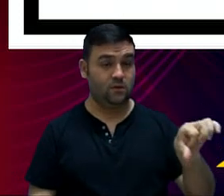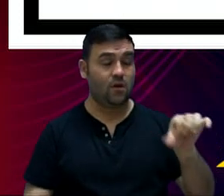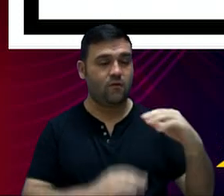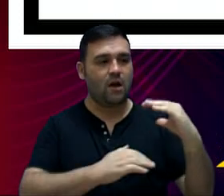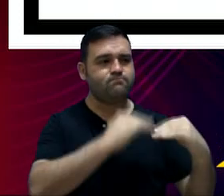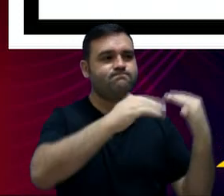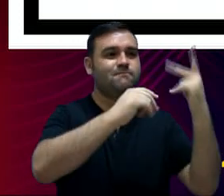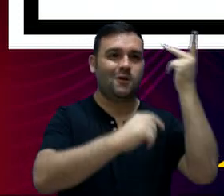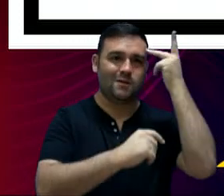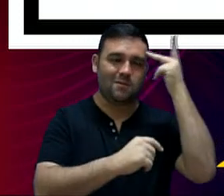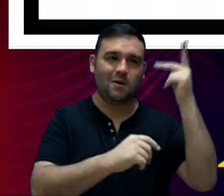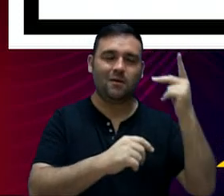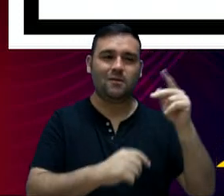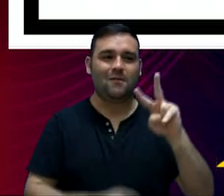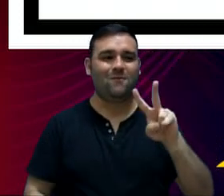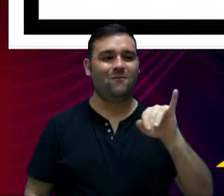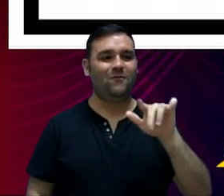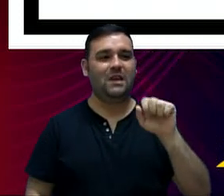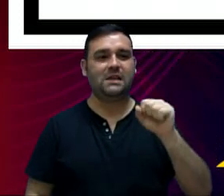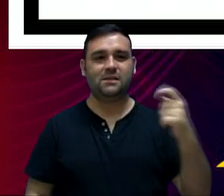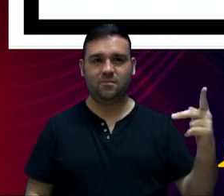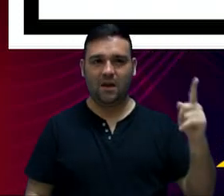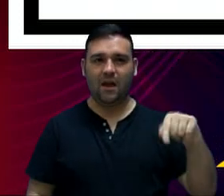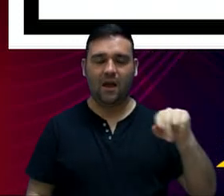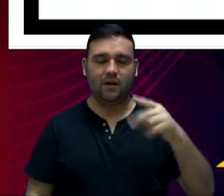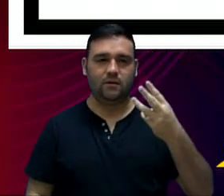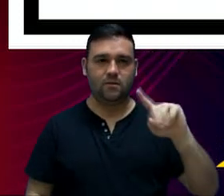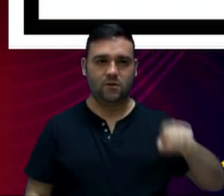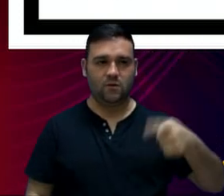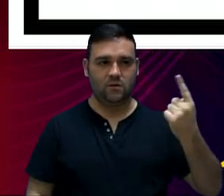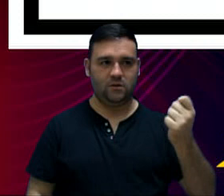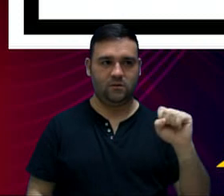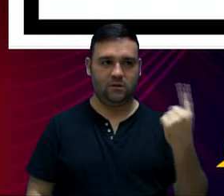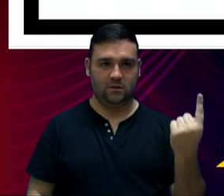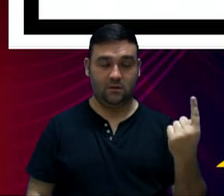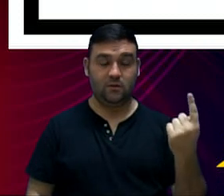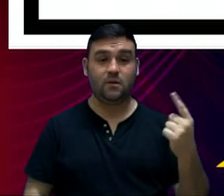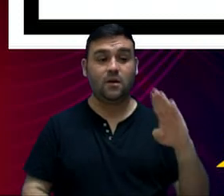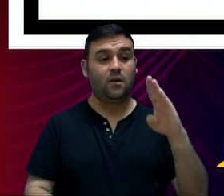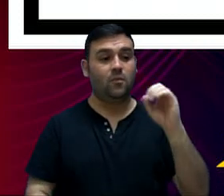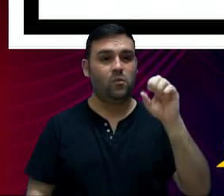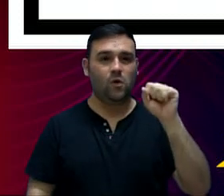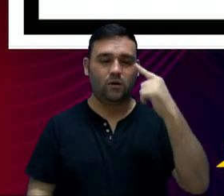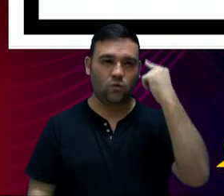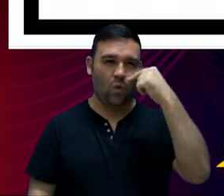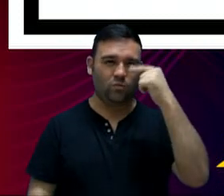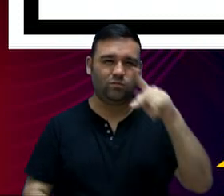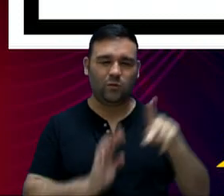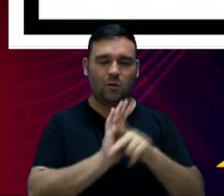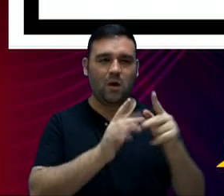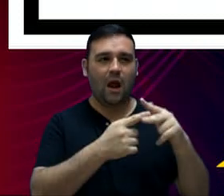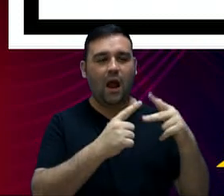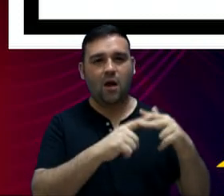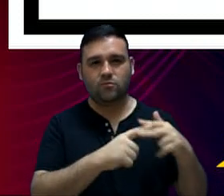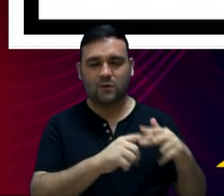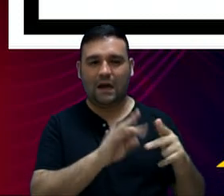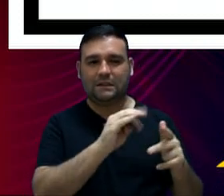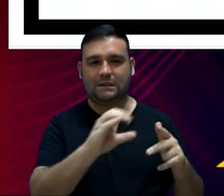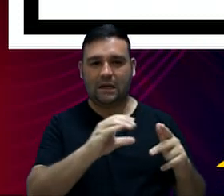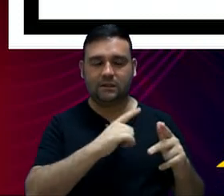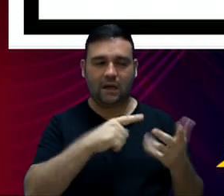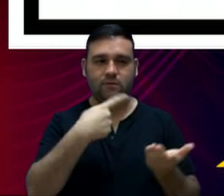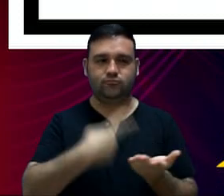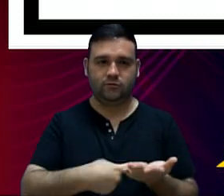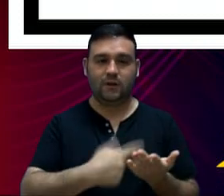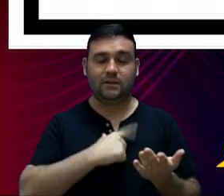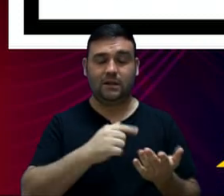Desenvolve São Paulo, via SP, R$.181.000.000. BOS, um termo de ajuste, feito entre a Prefeitura e o